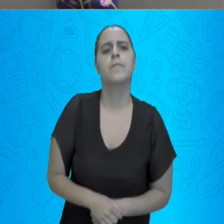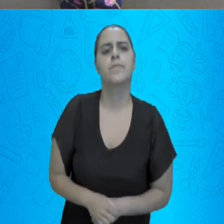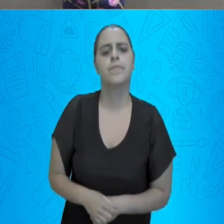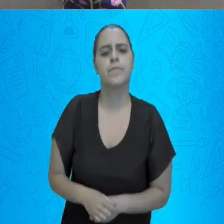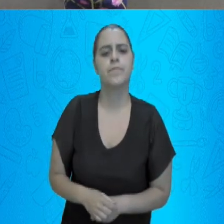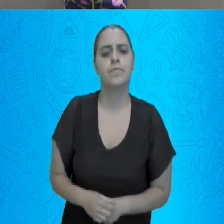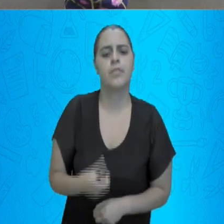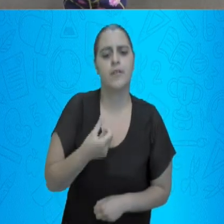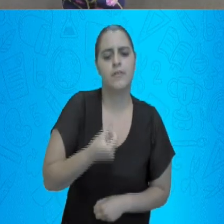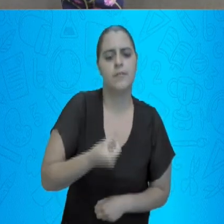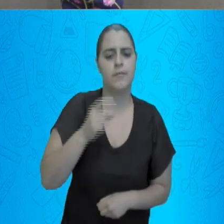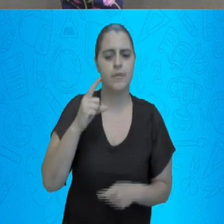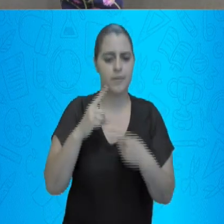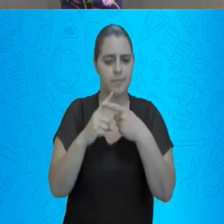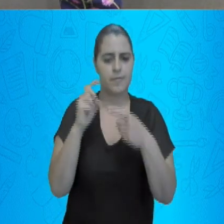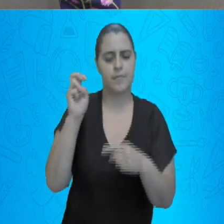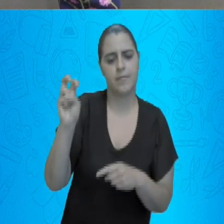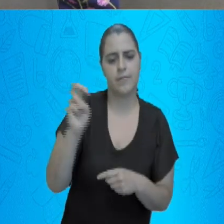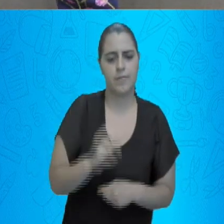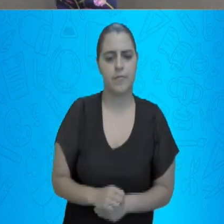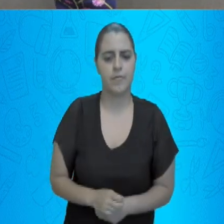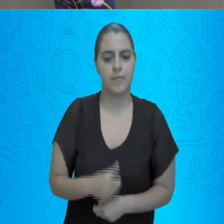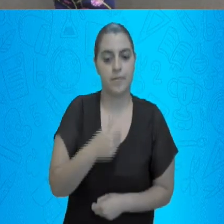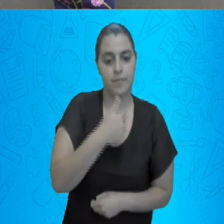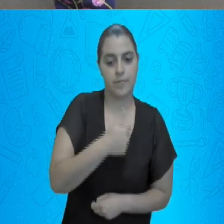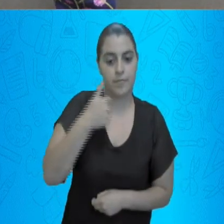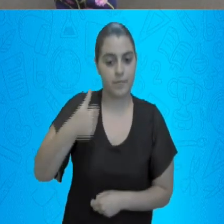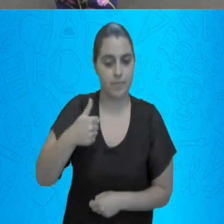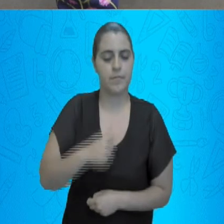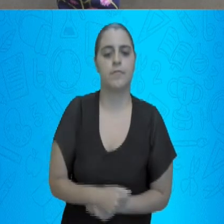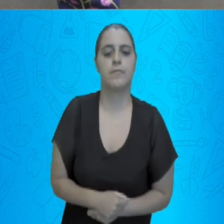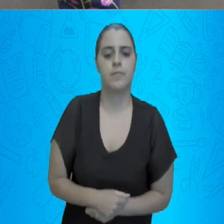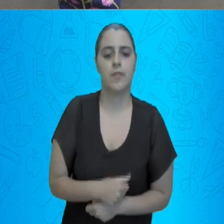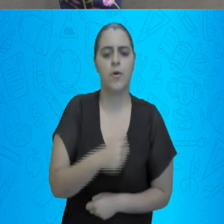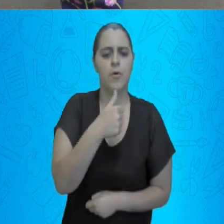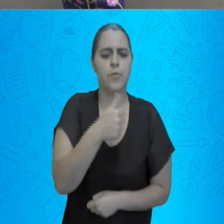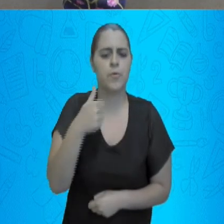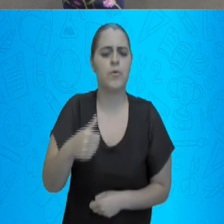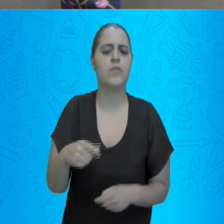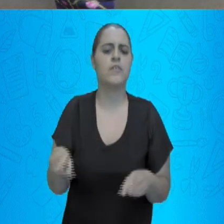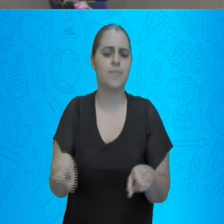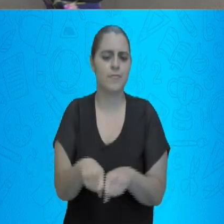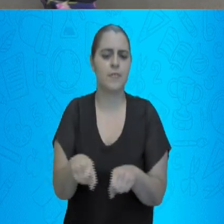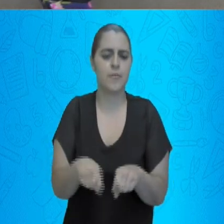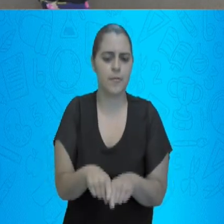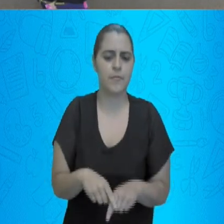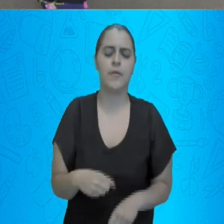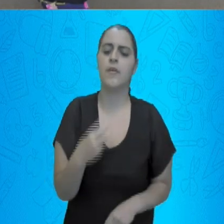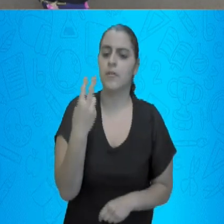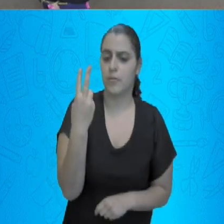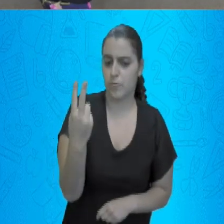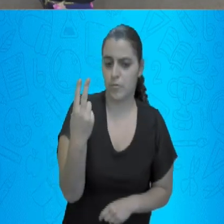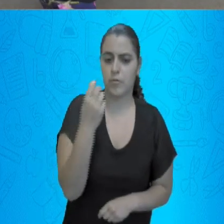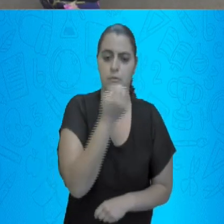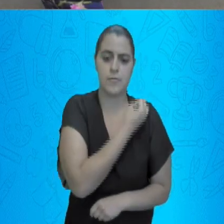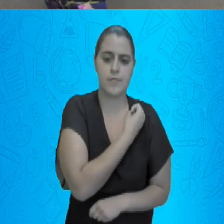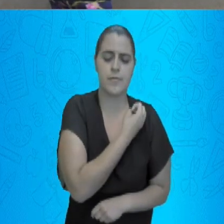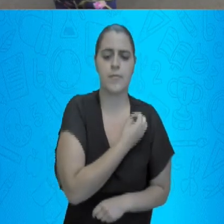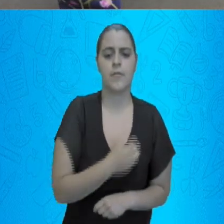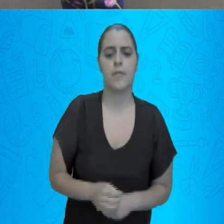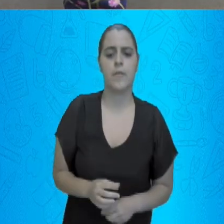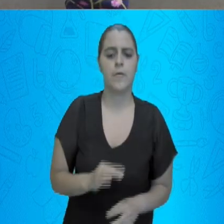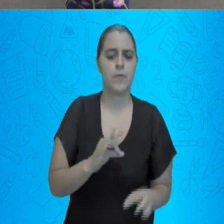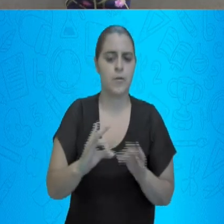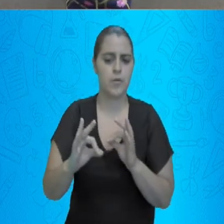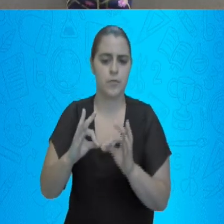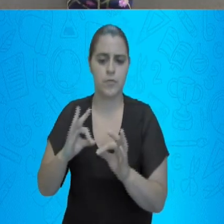6 mais 5. 11. O 11 também é um número com dois algarismos. Então, eu vou colocar